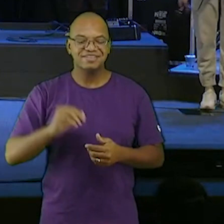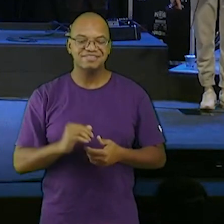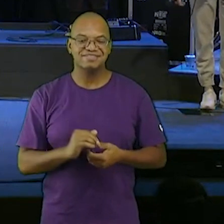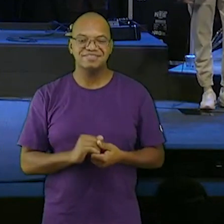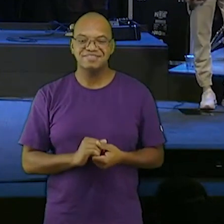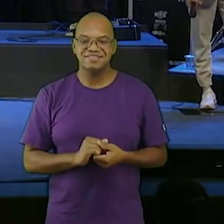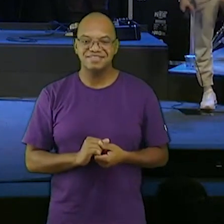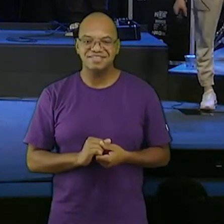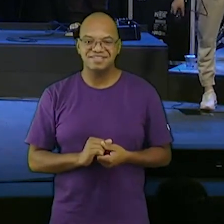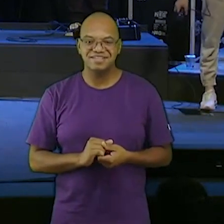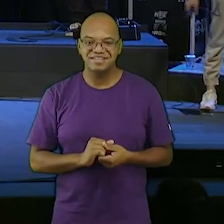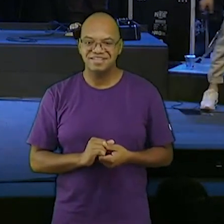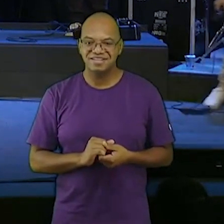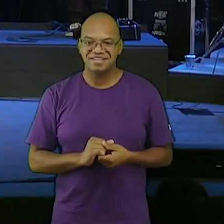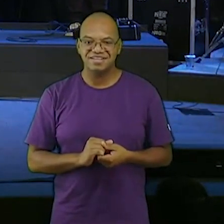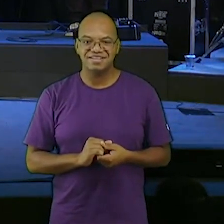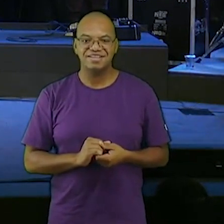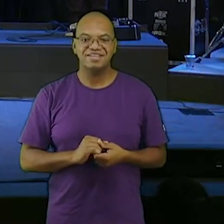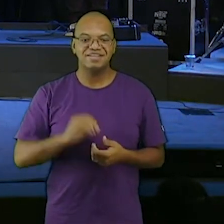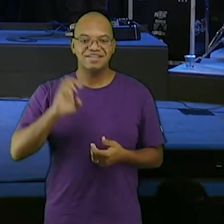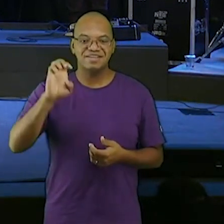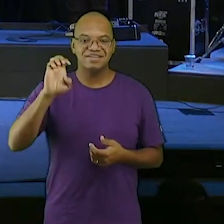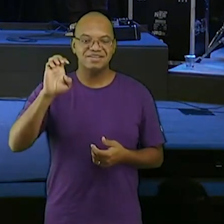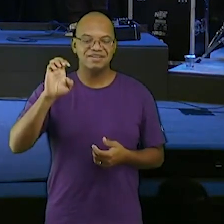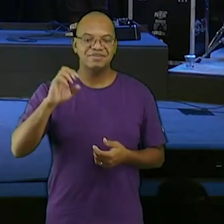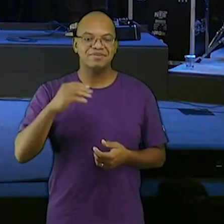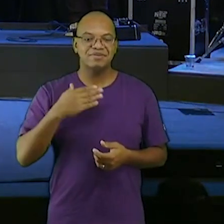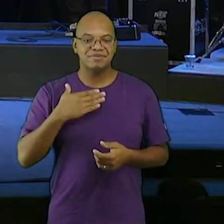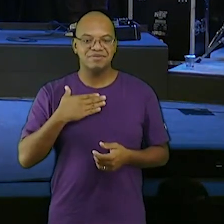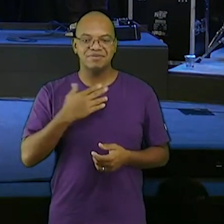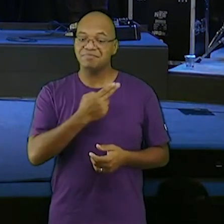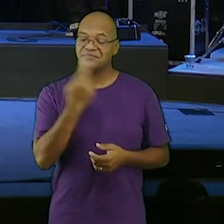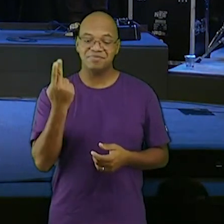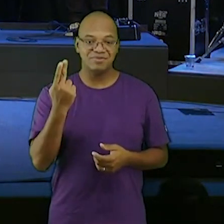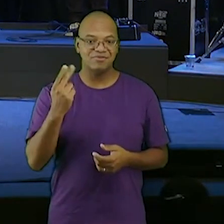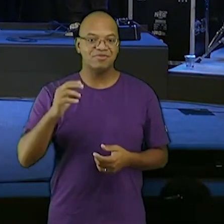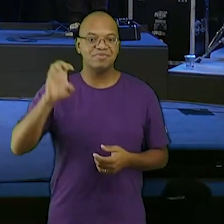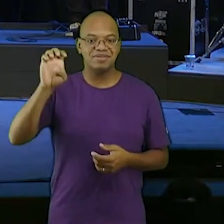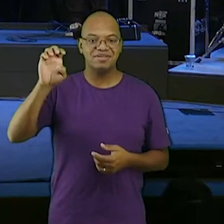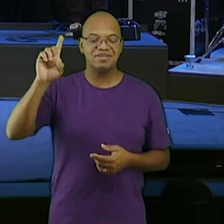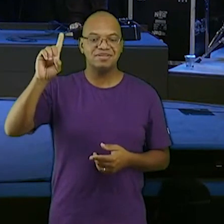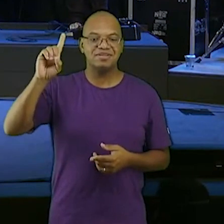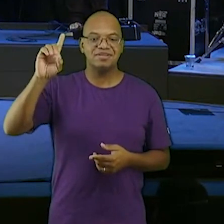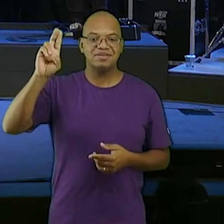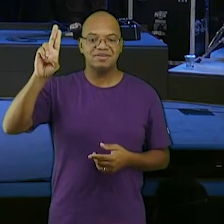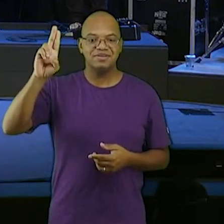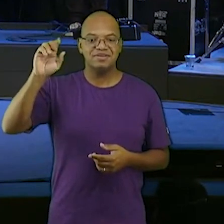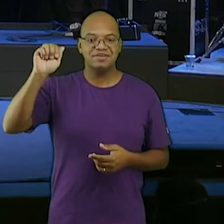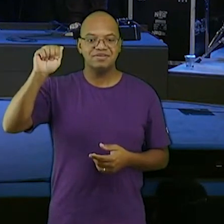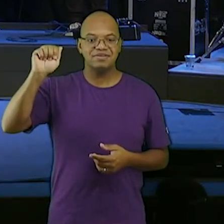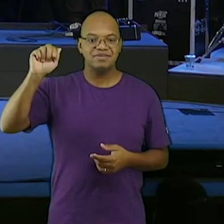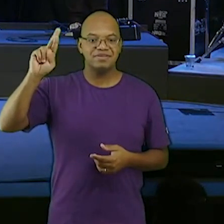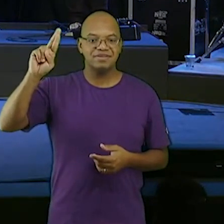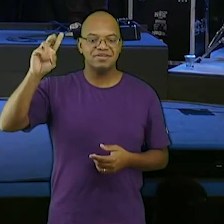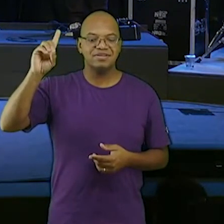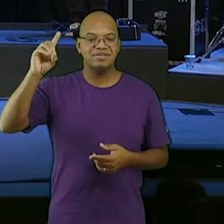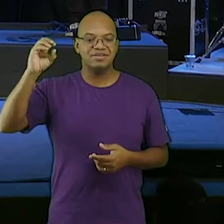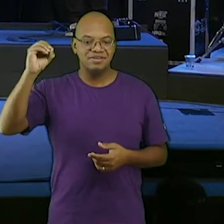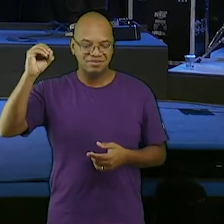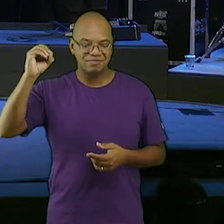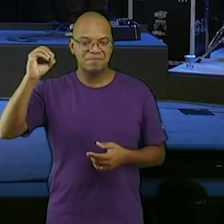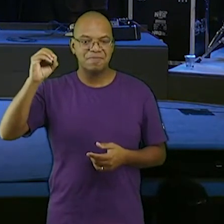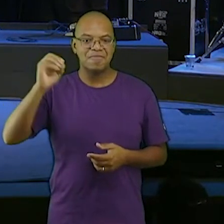Eduardo meu nome é Eduardo eu quero contar as quatro leis espirituais eu quero contar as quatro leis